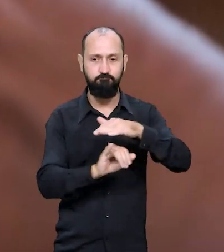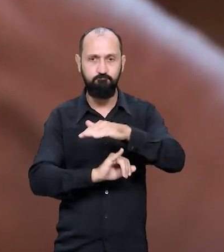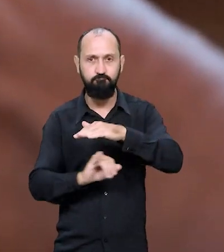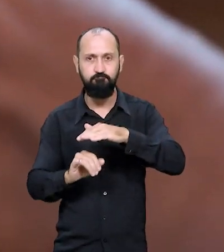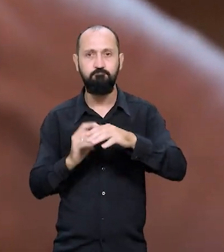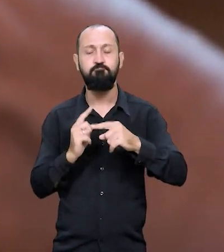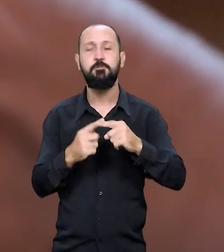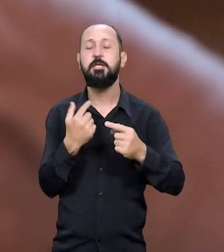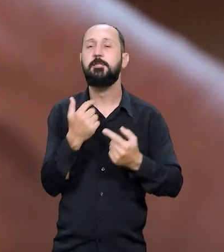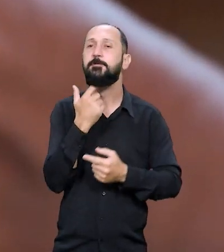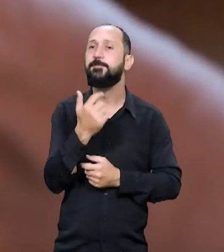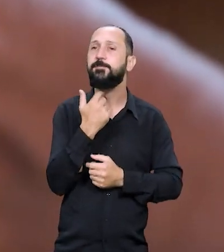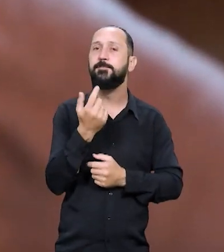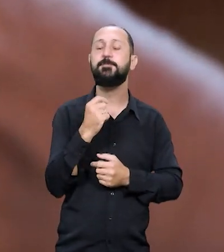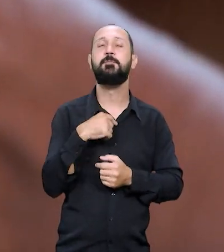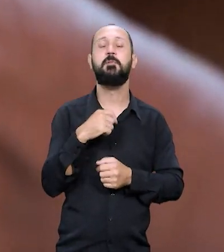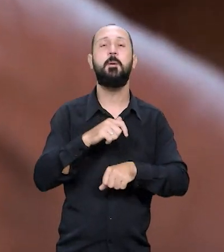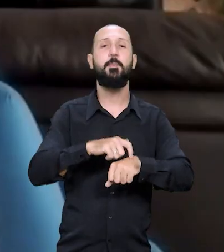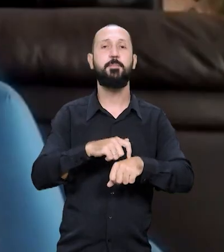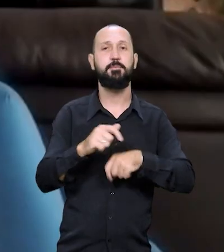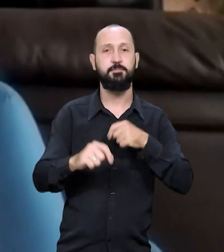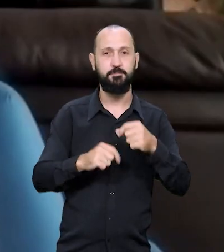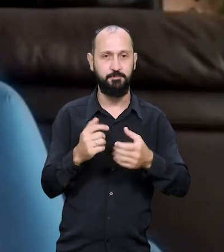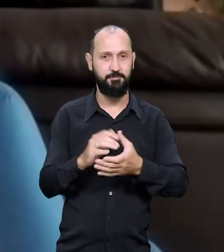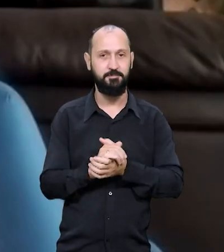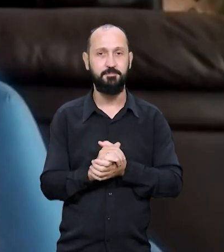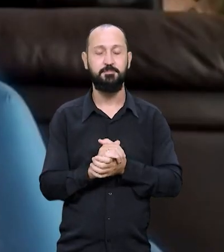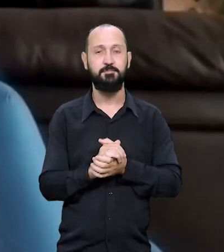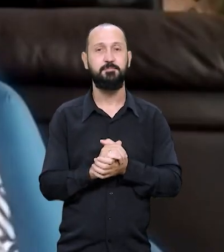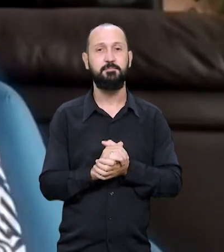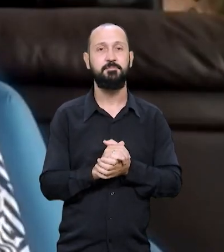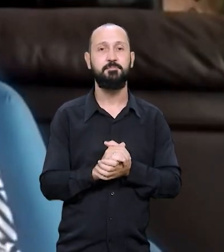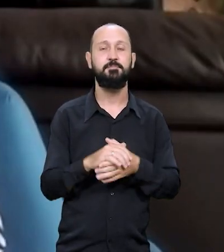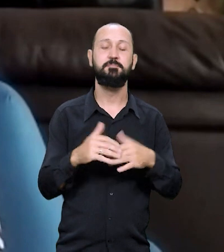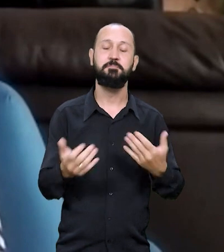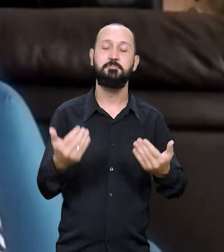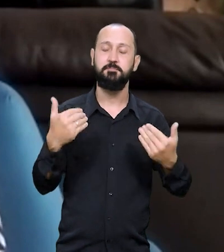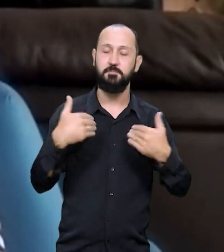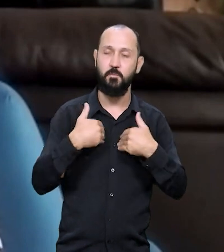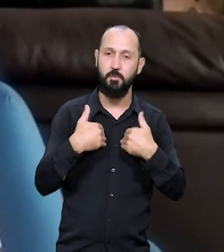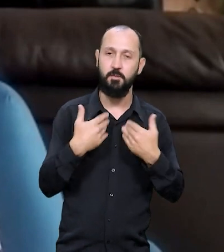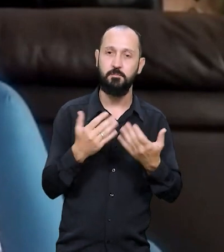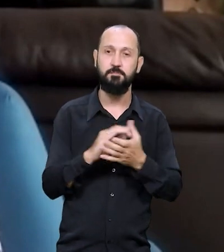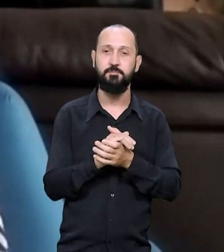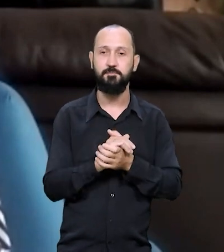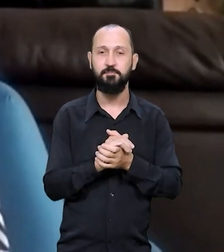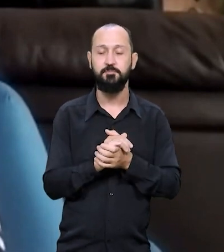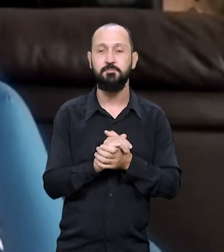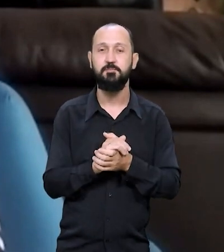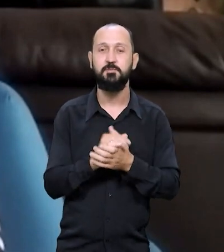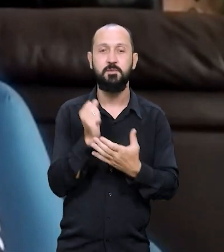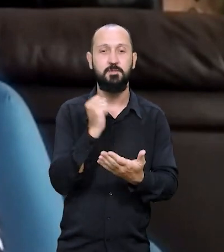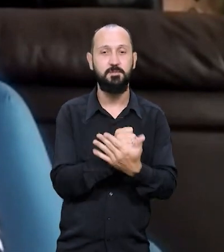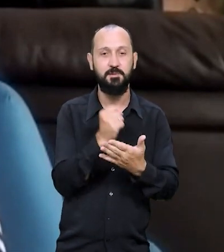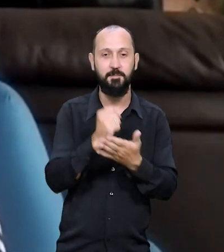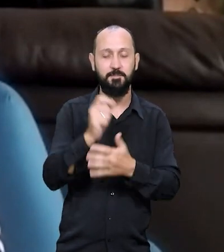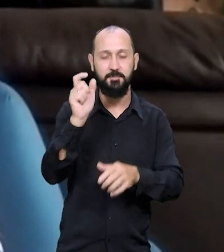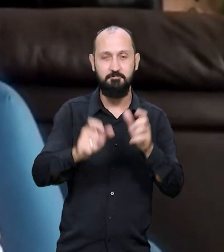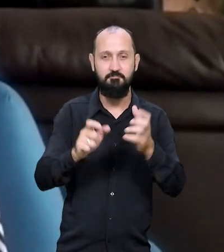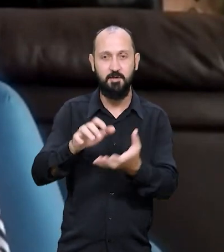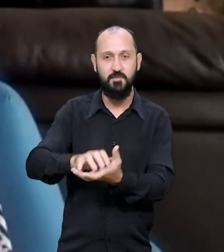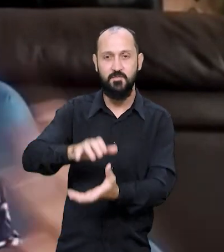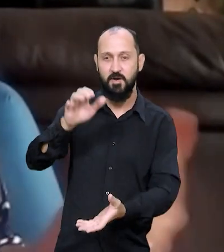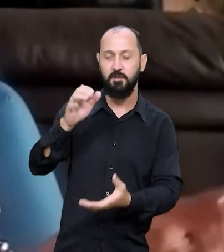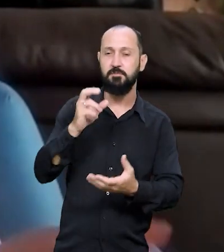organizações, porque elas não vão ter outra saída. E para eu poder contratar